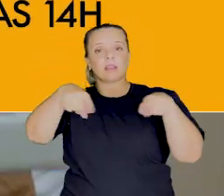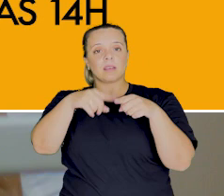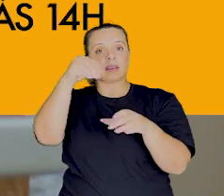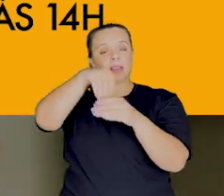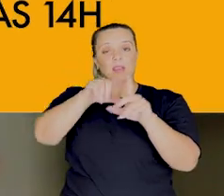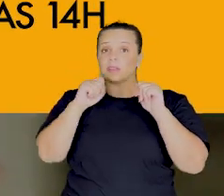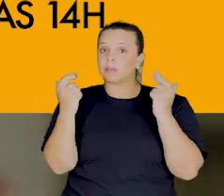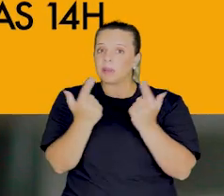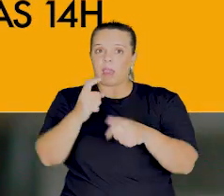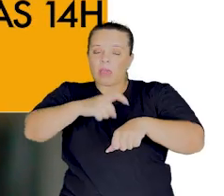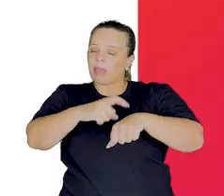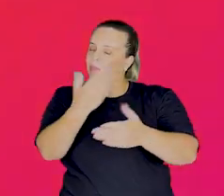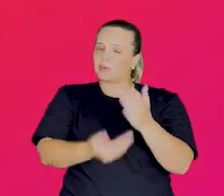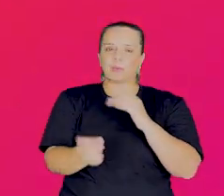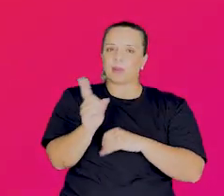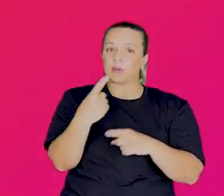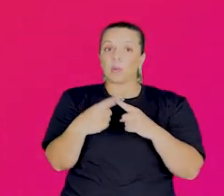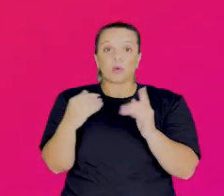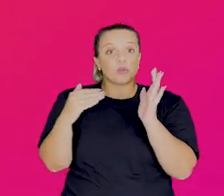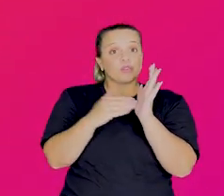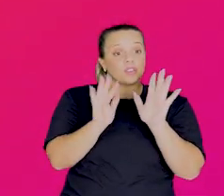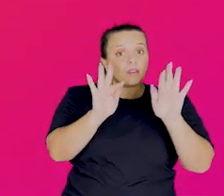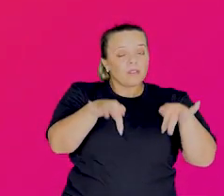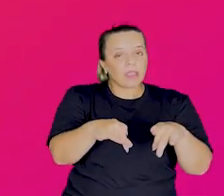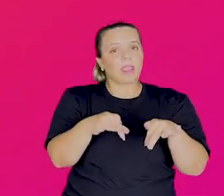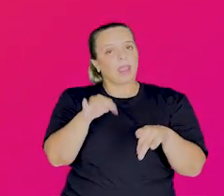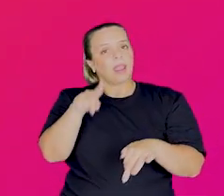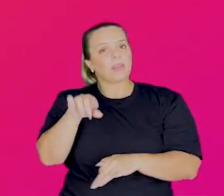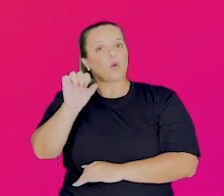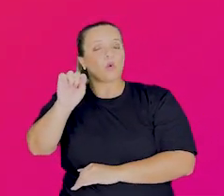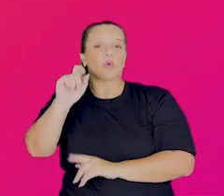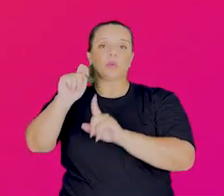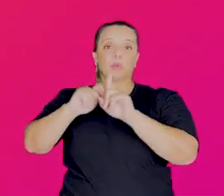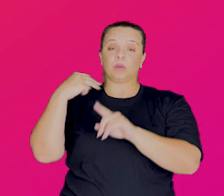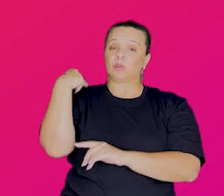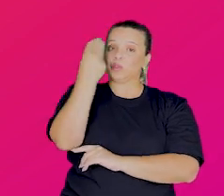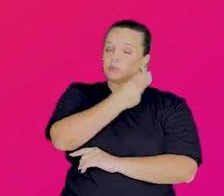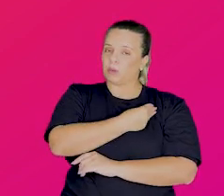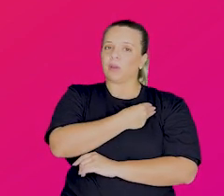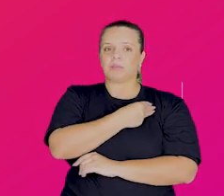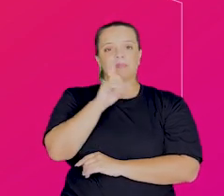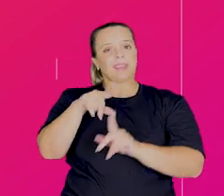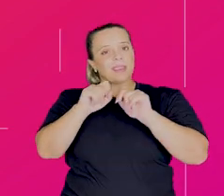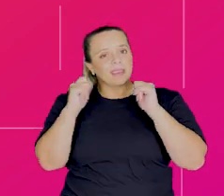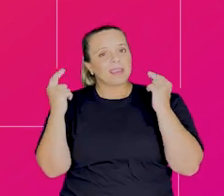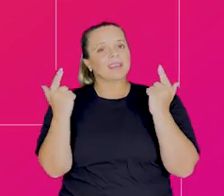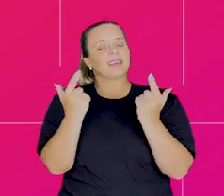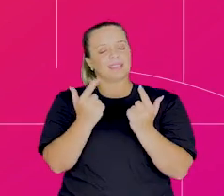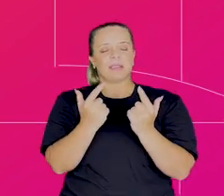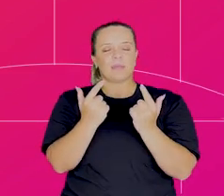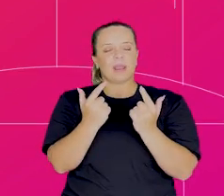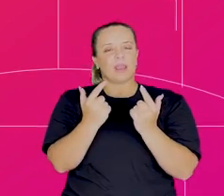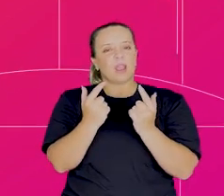Milton Figueiredo. Mas não perca tempo, porque o prazo final para realizar os serviços é até oito de maio. É a Assembleia